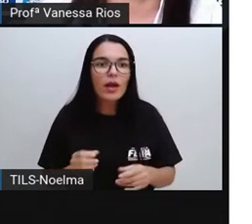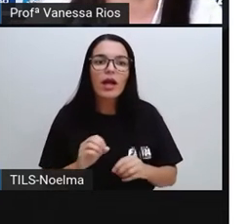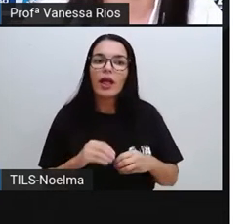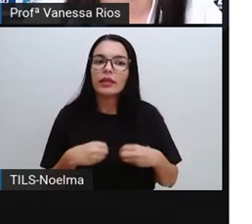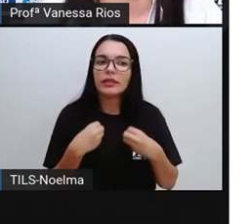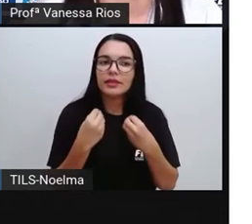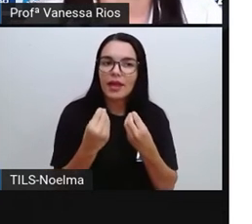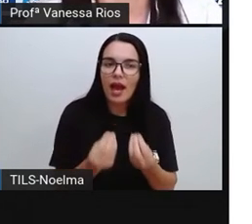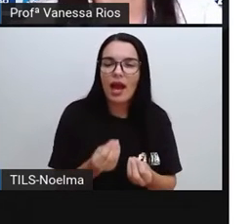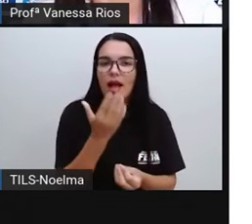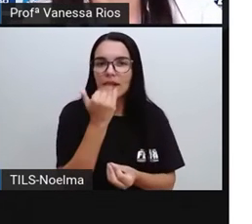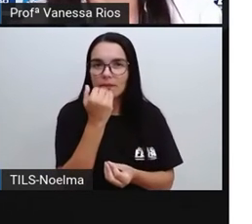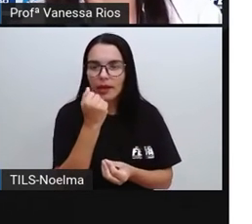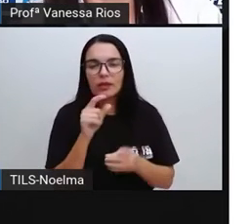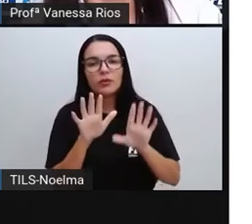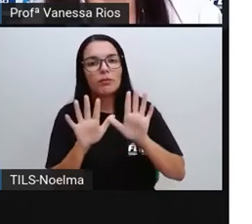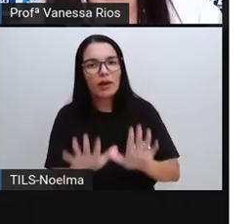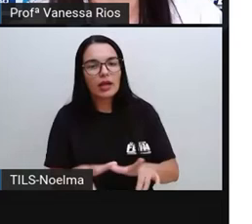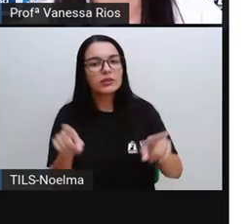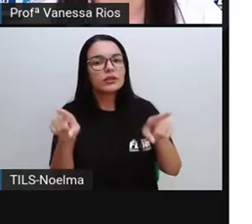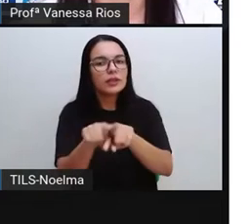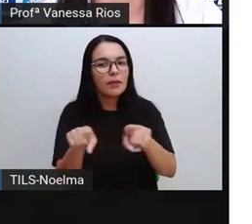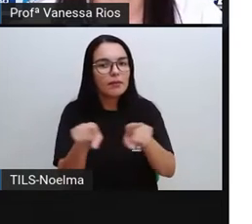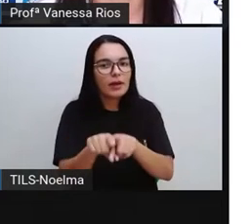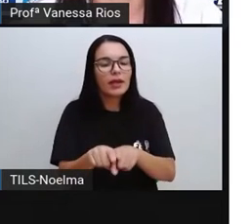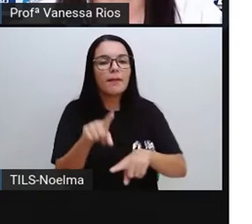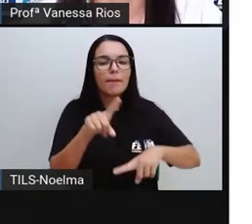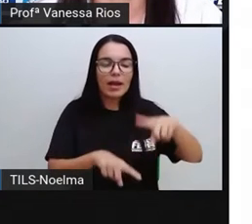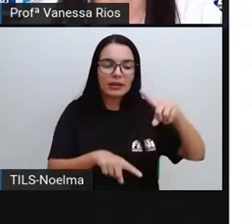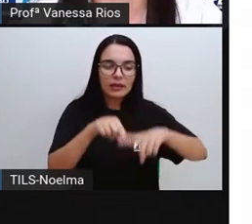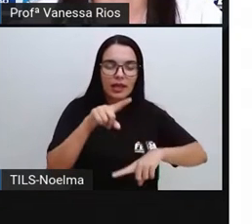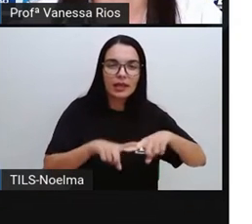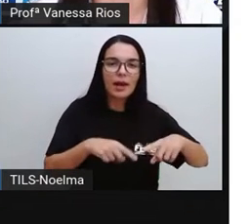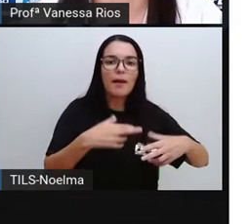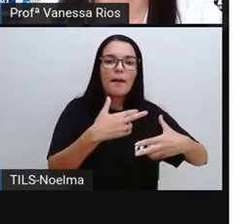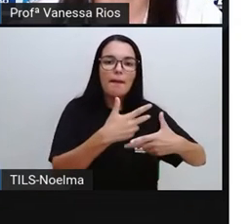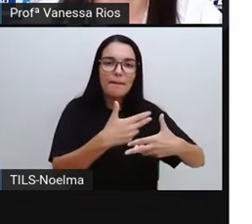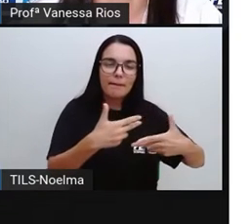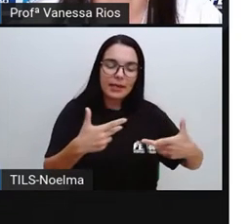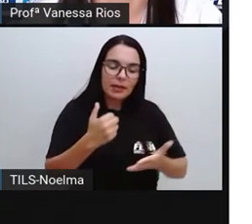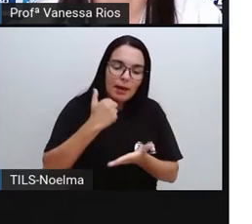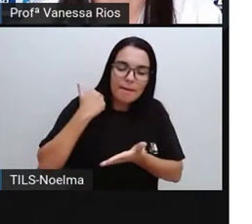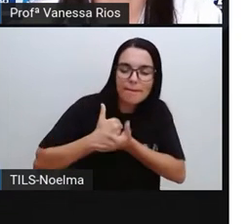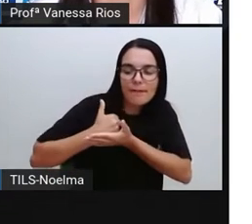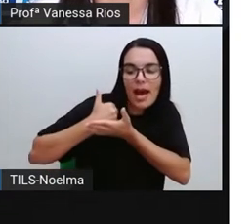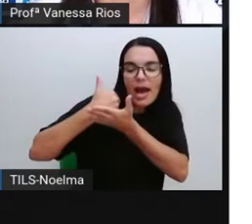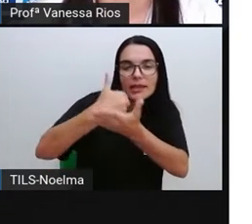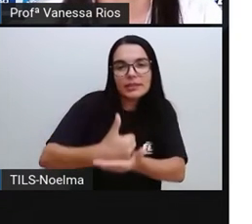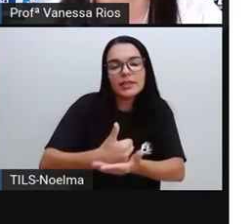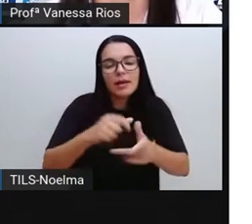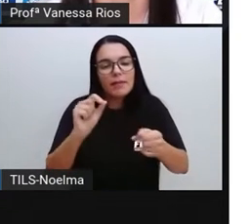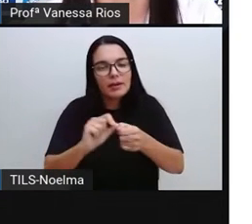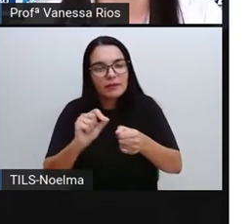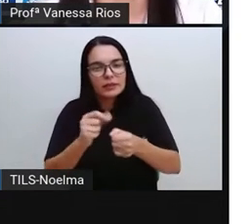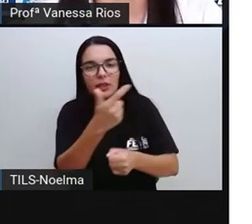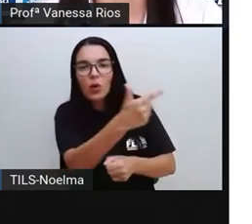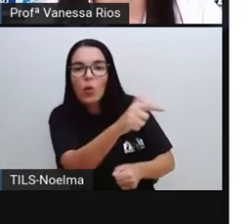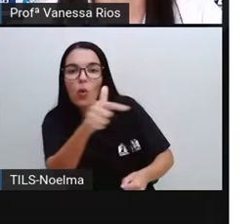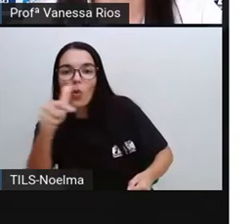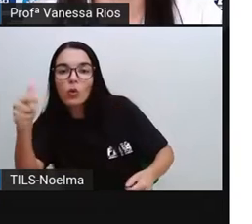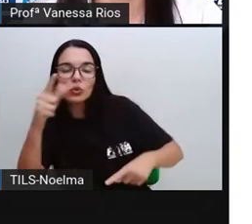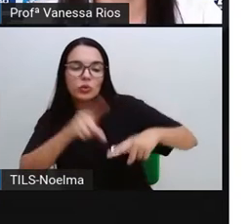alimentos, mas matéria-prima para diversos produtos e serviços e atividades que nós